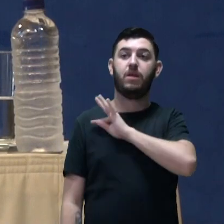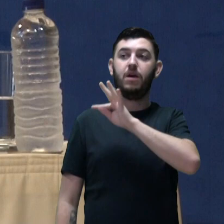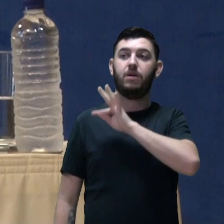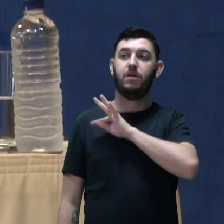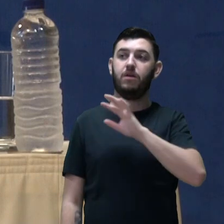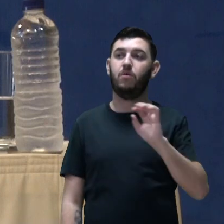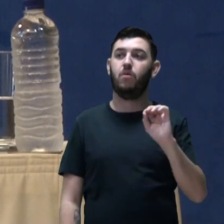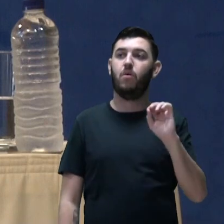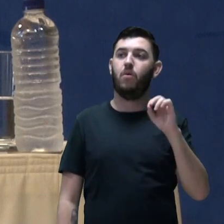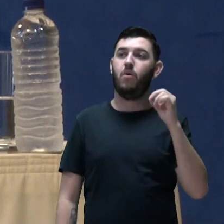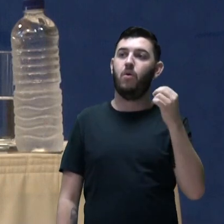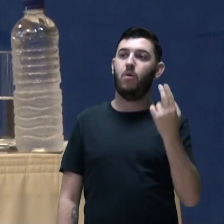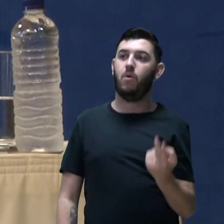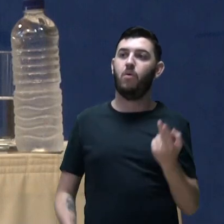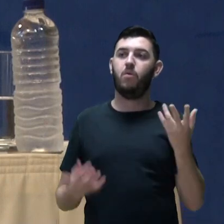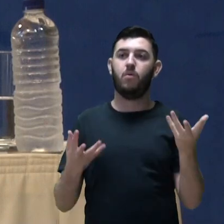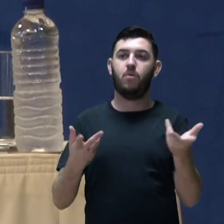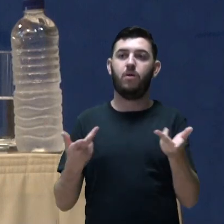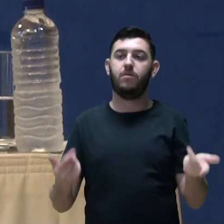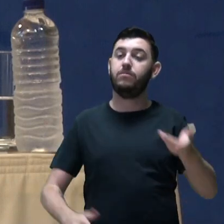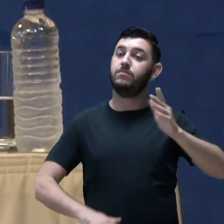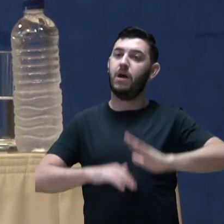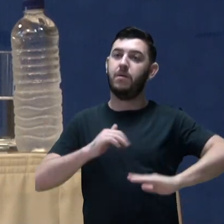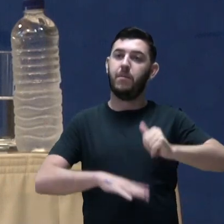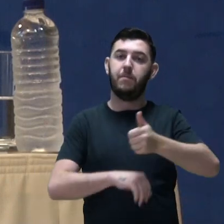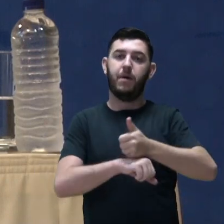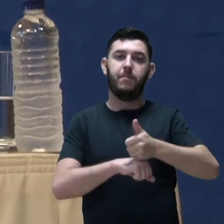qualificação profissional,